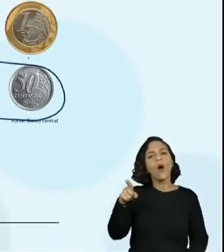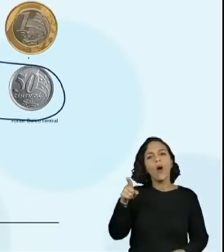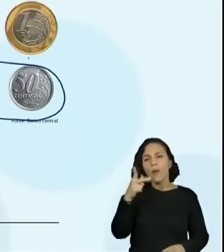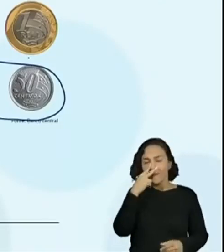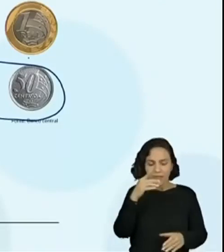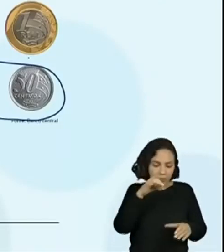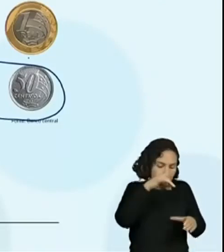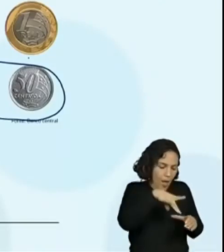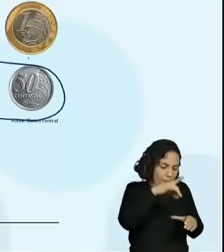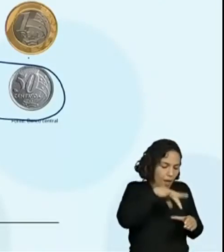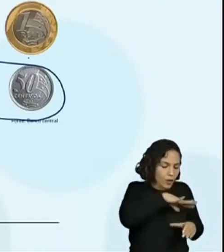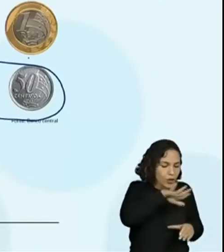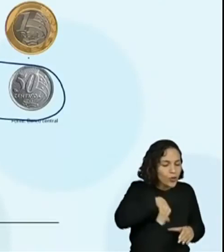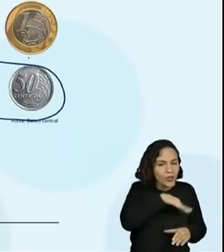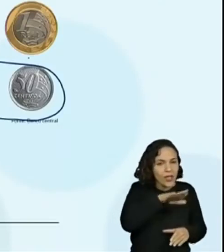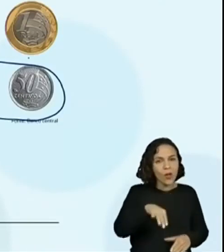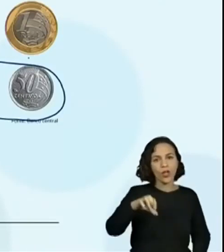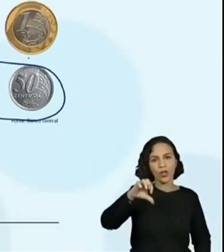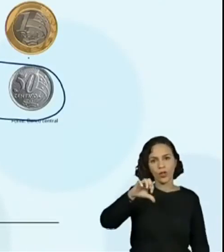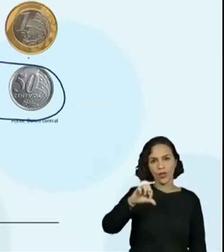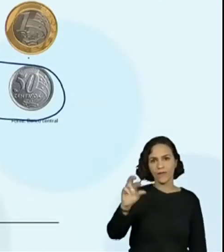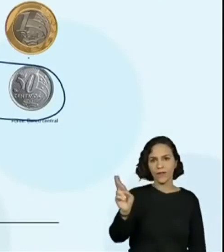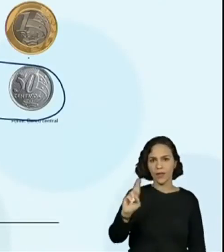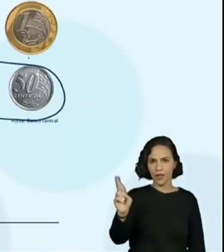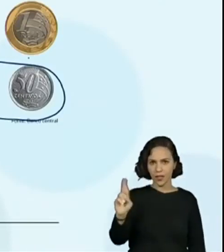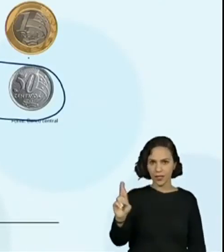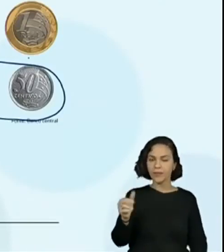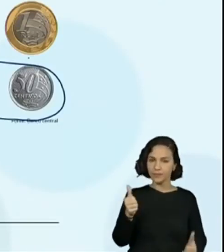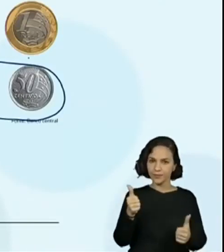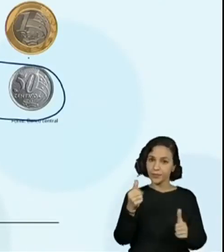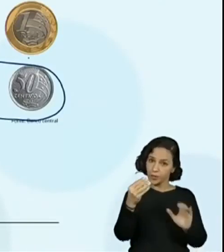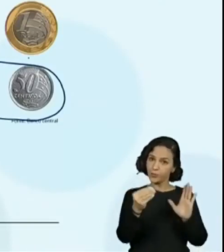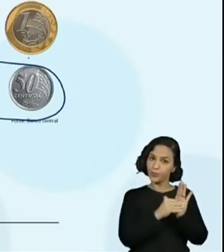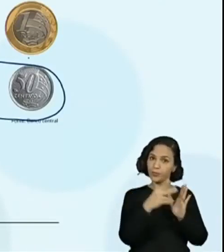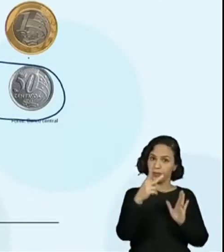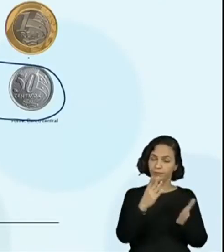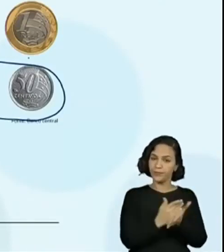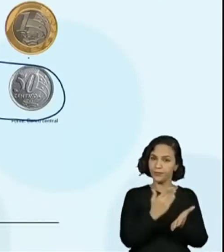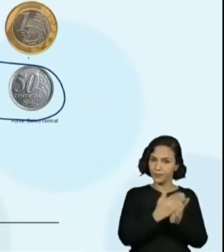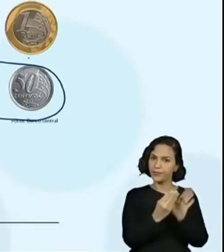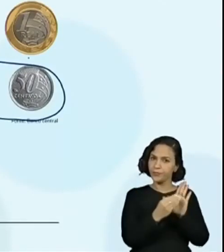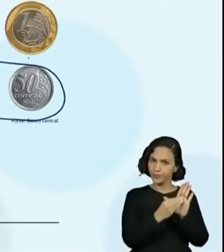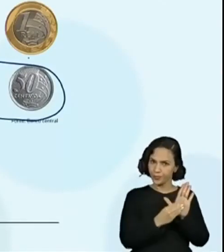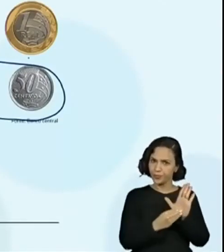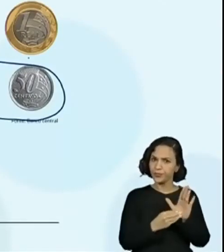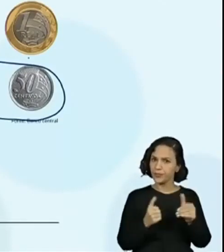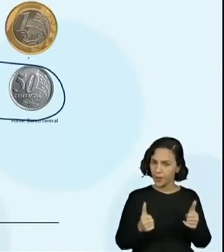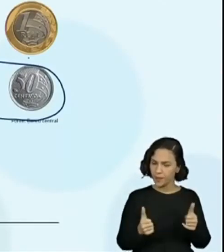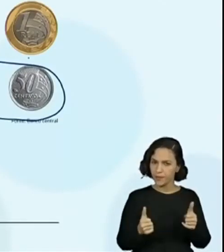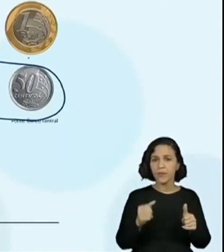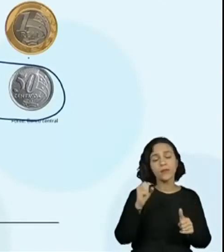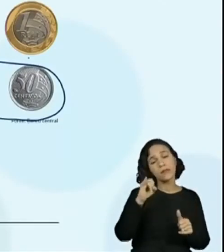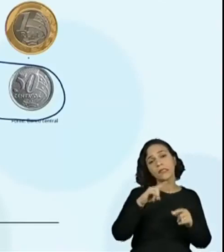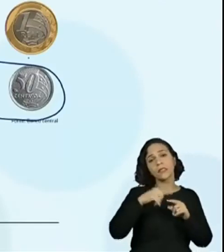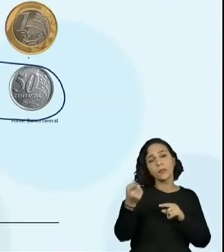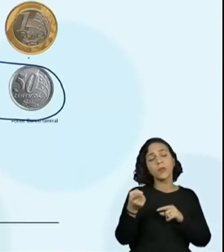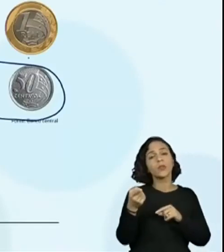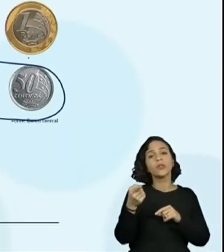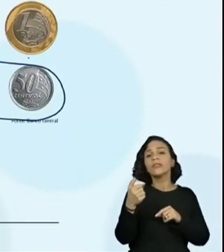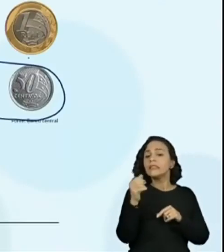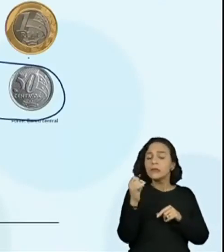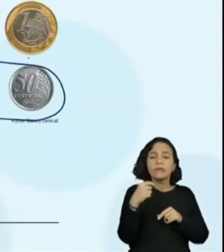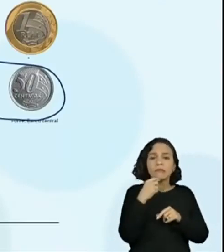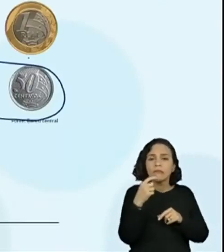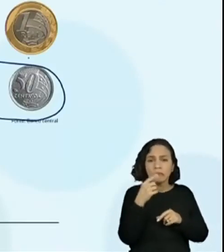Estão acompanhando? Estão conseguindo anotar aí no seu caderno ou no material? Se não conseguirem, não tem problema. Retoma a aula depois